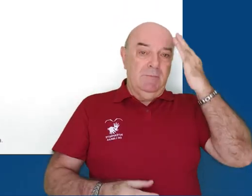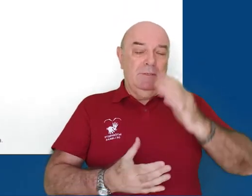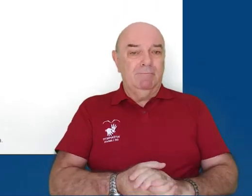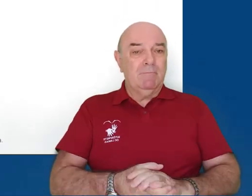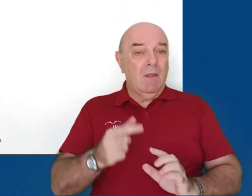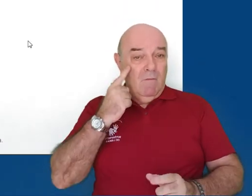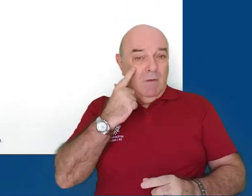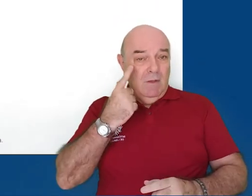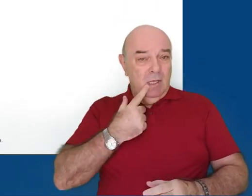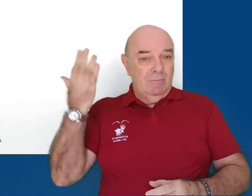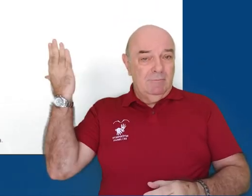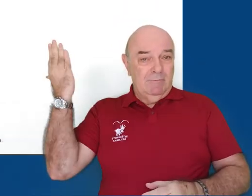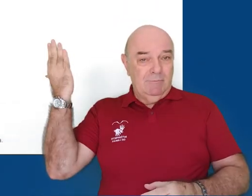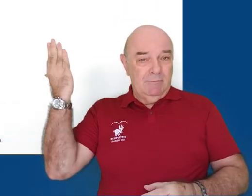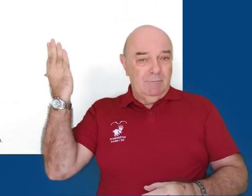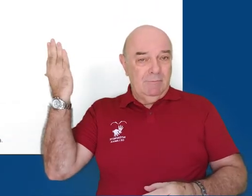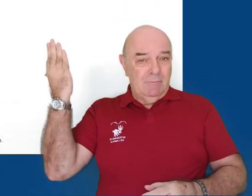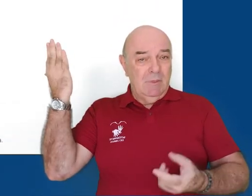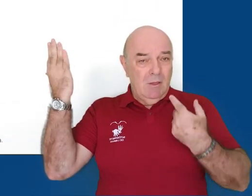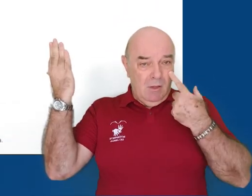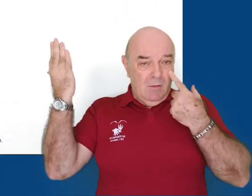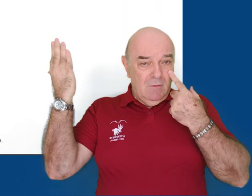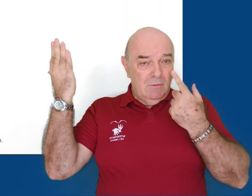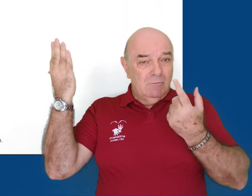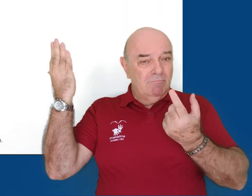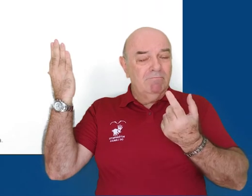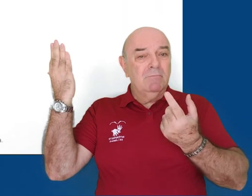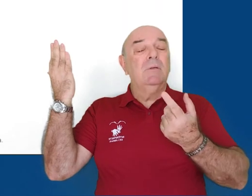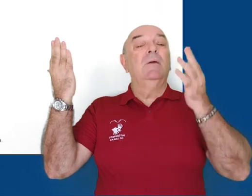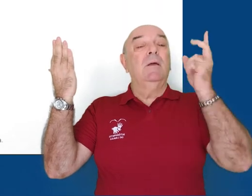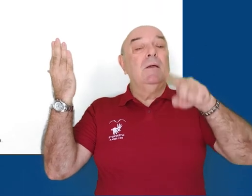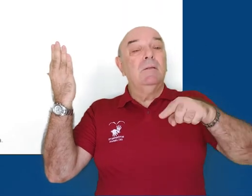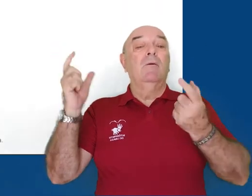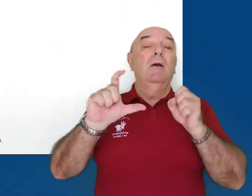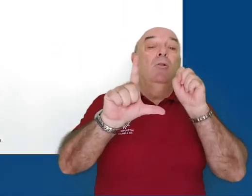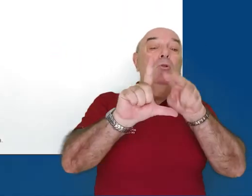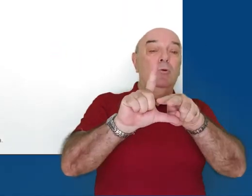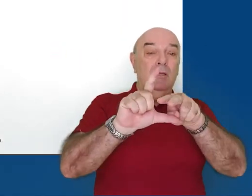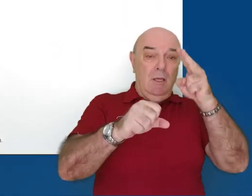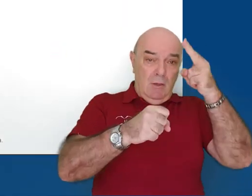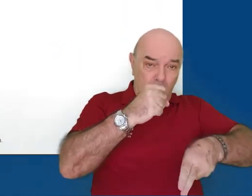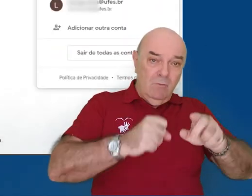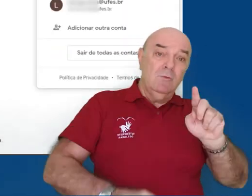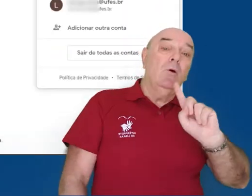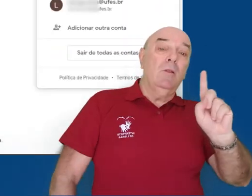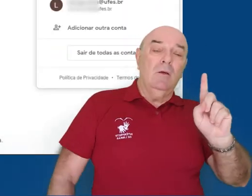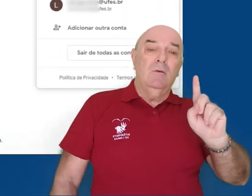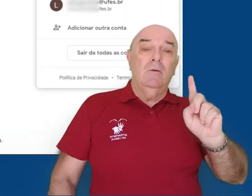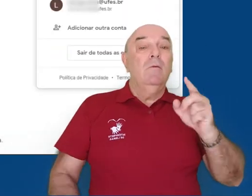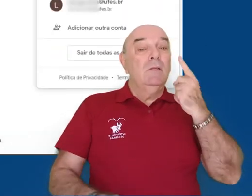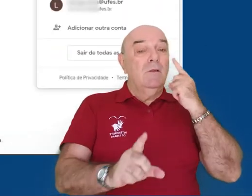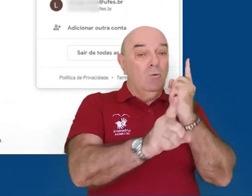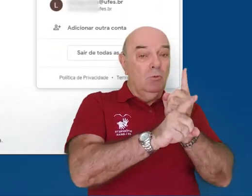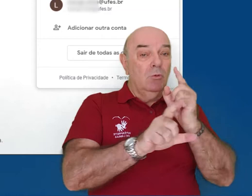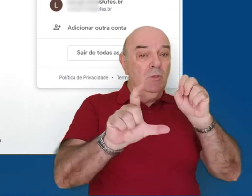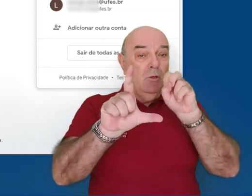modo rápido de conferir é clicar no ícone que aparece no canto superior direito que mostra o seu usuário na conta Google. Note que não estou